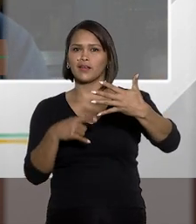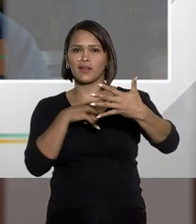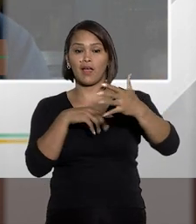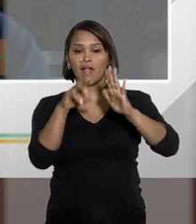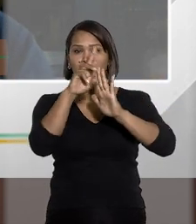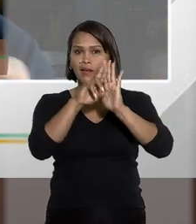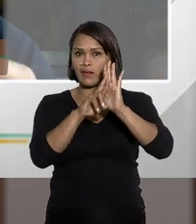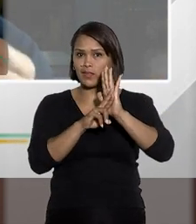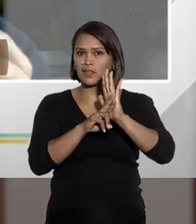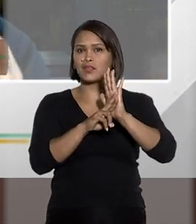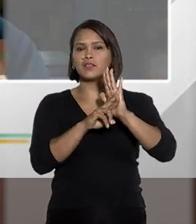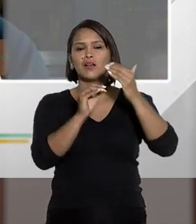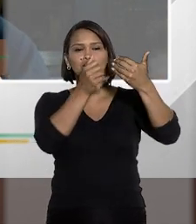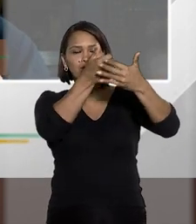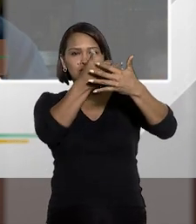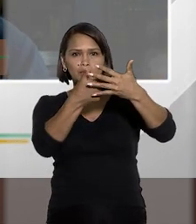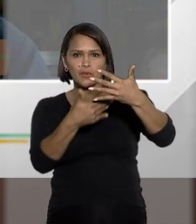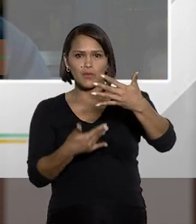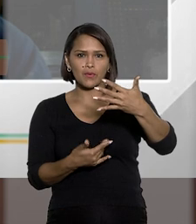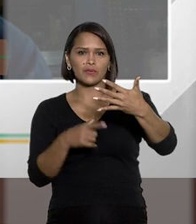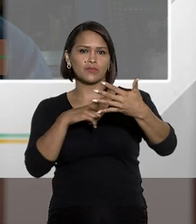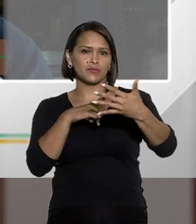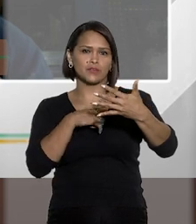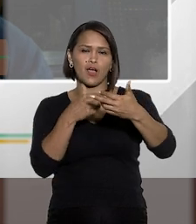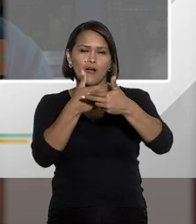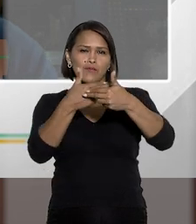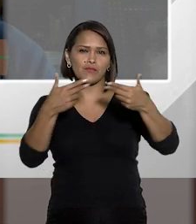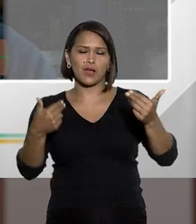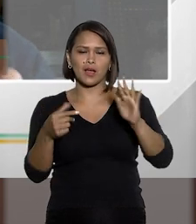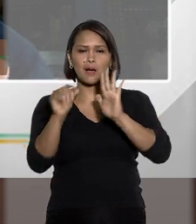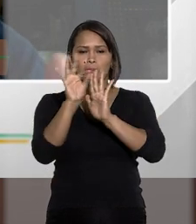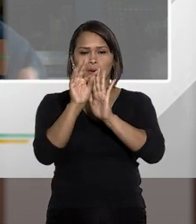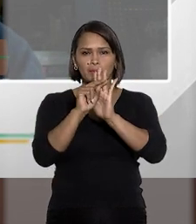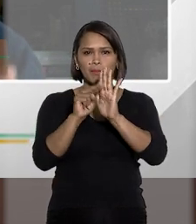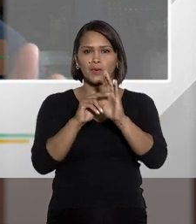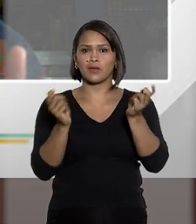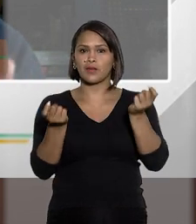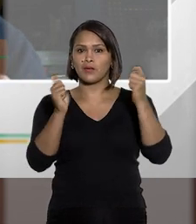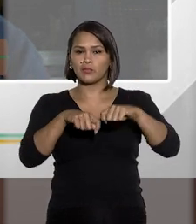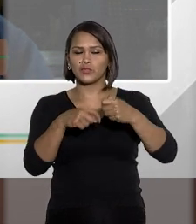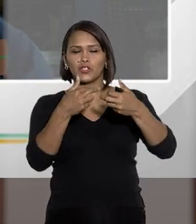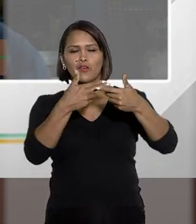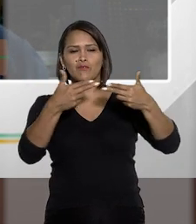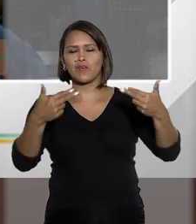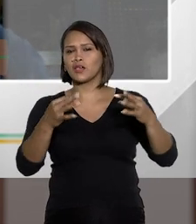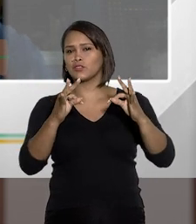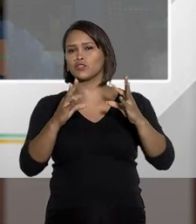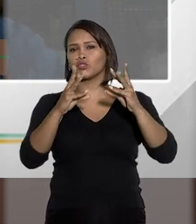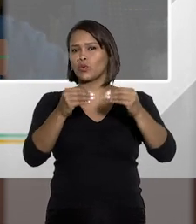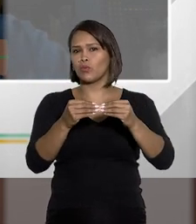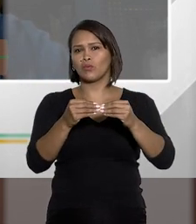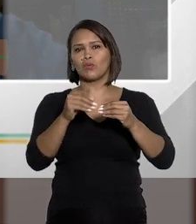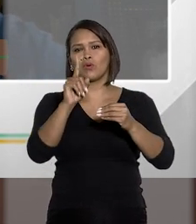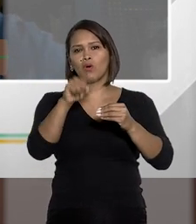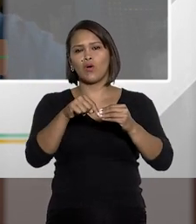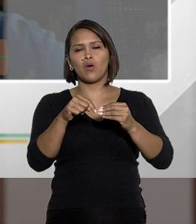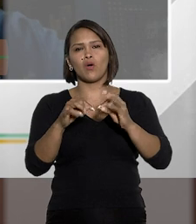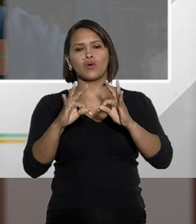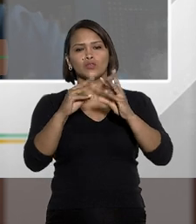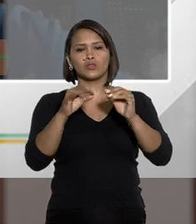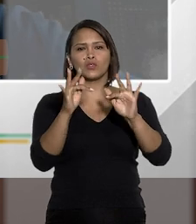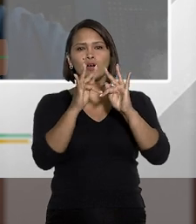A redação dele é uma redação ampla, é redação que permite abranger quase que toda